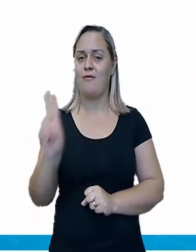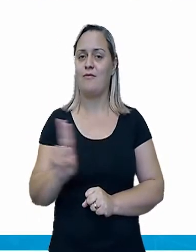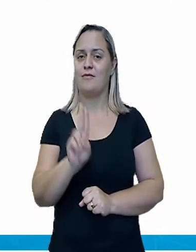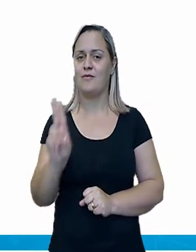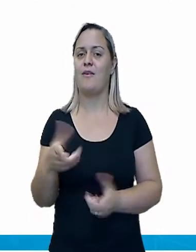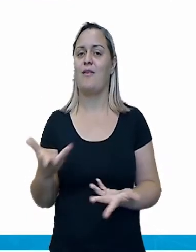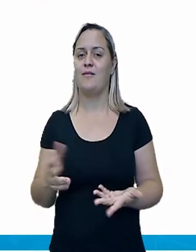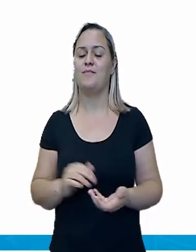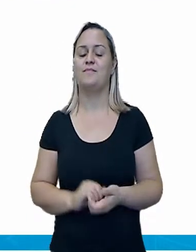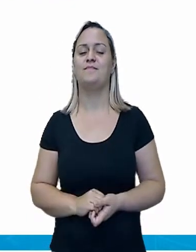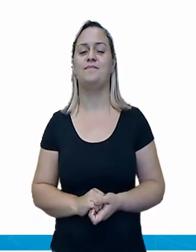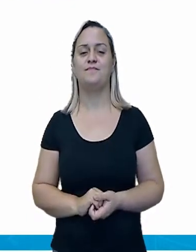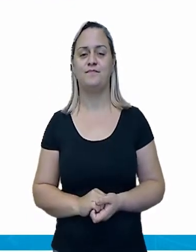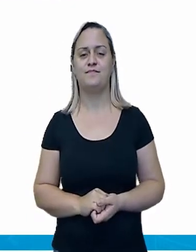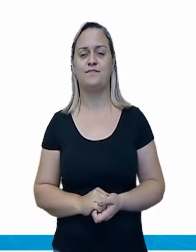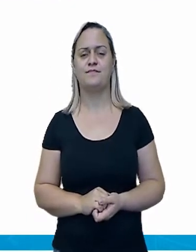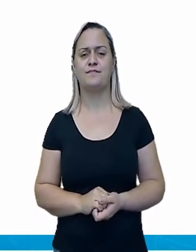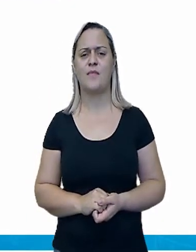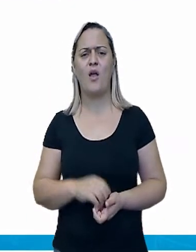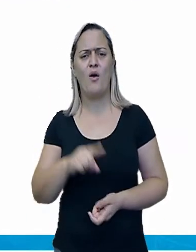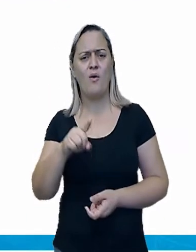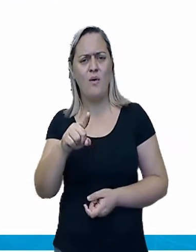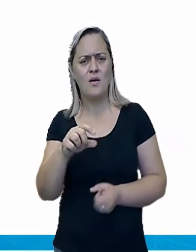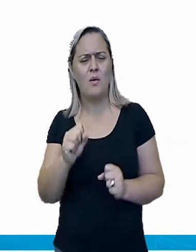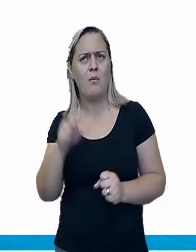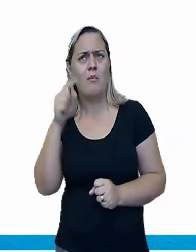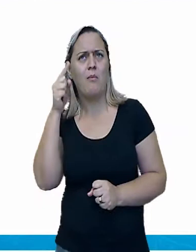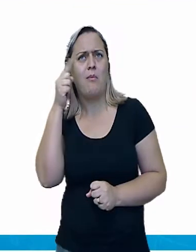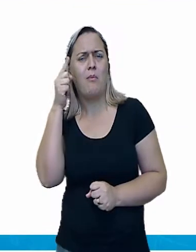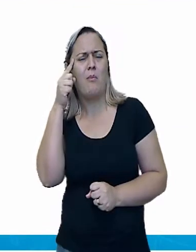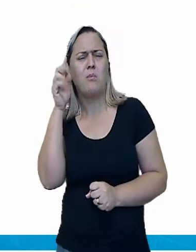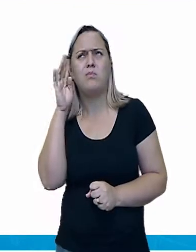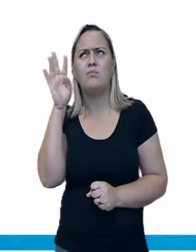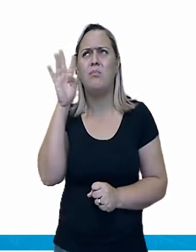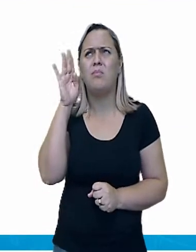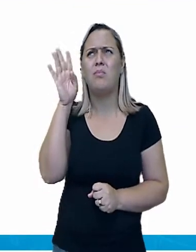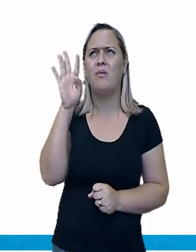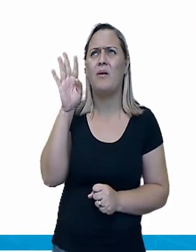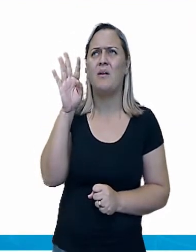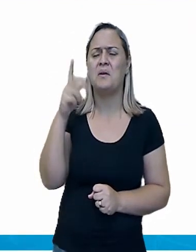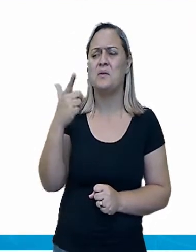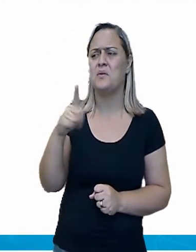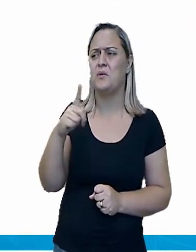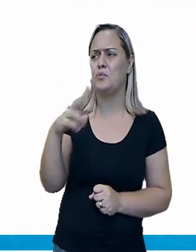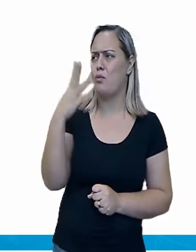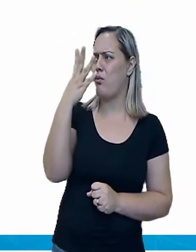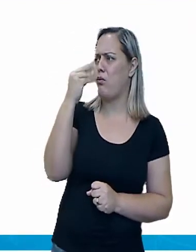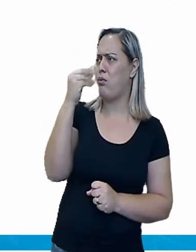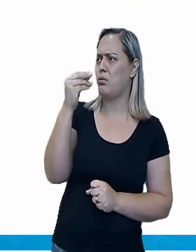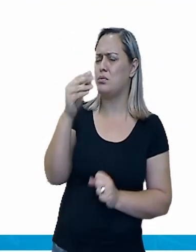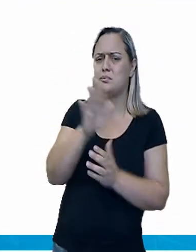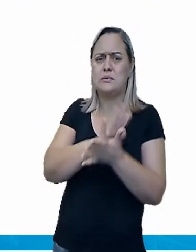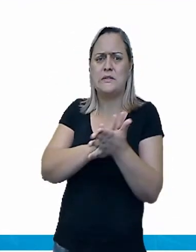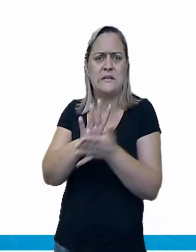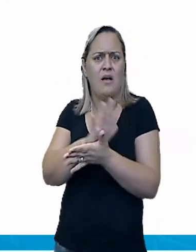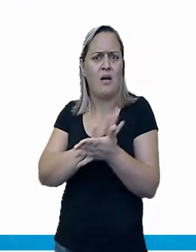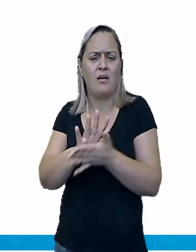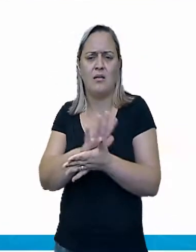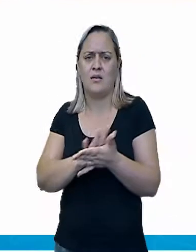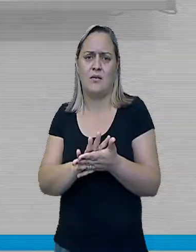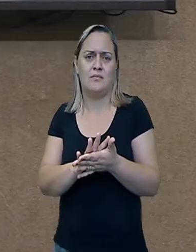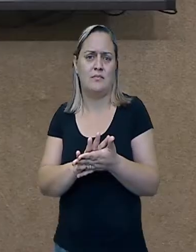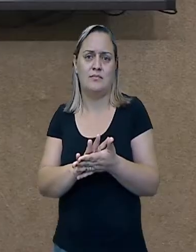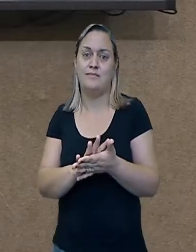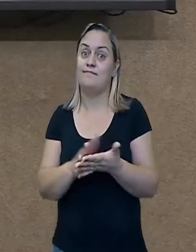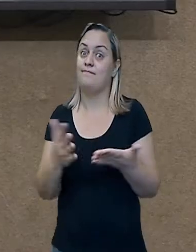fotográfico. Você consegue imaginar a sua vida sem fotografia? Você pega seu celular e já quer